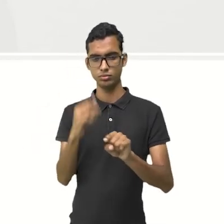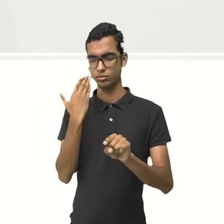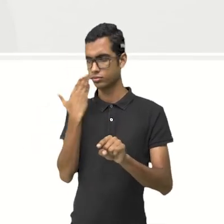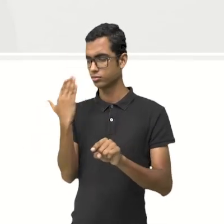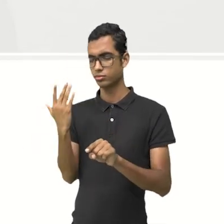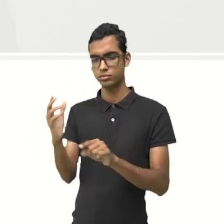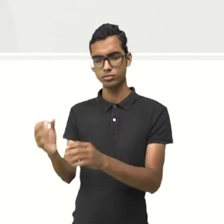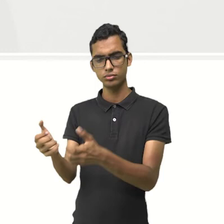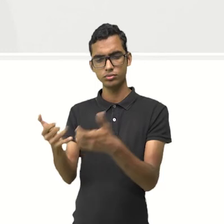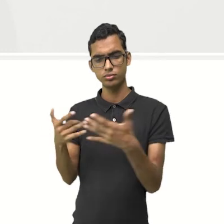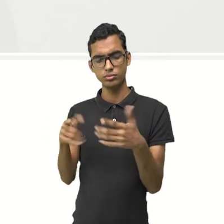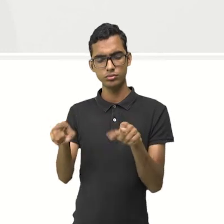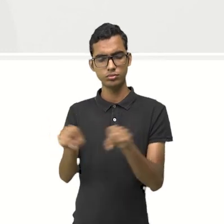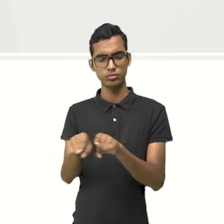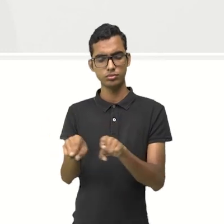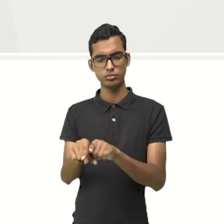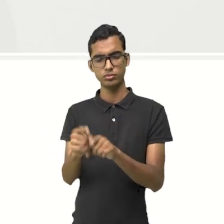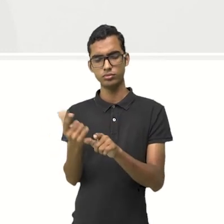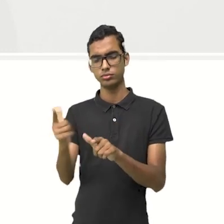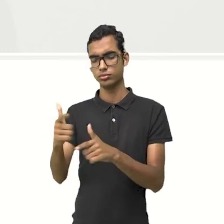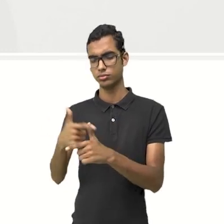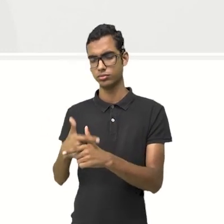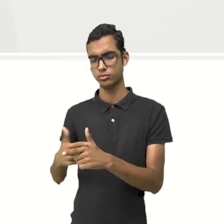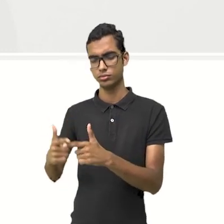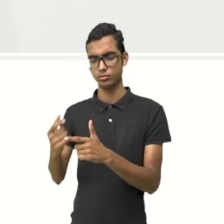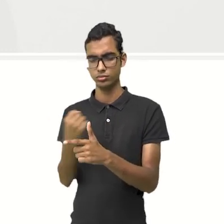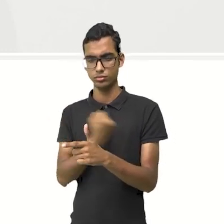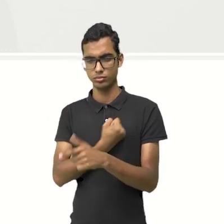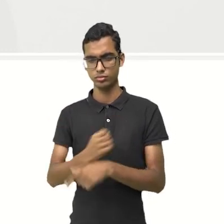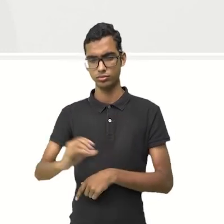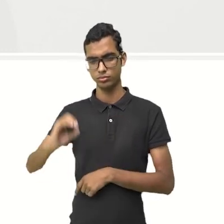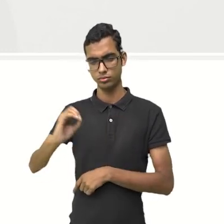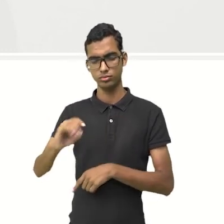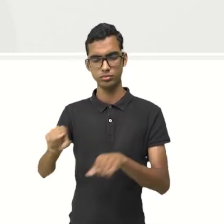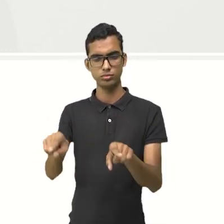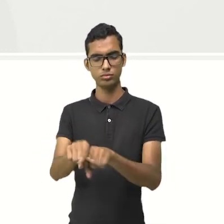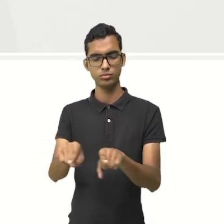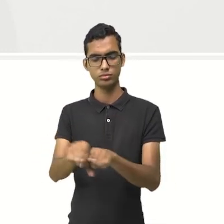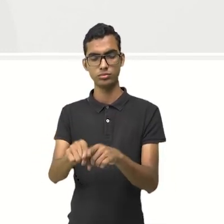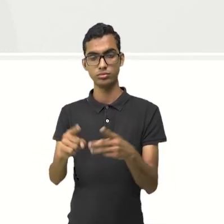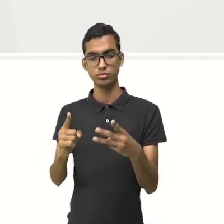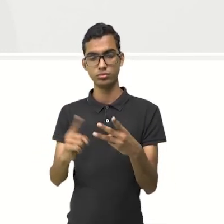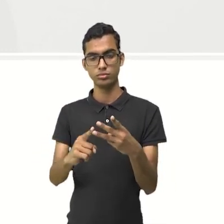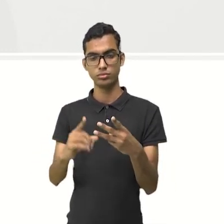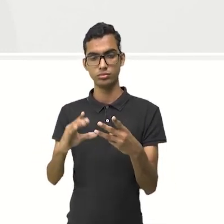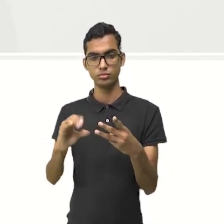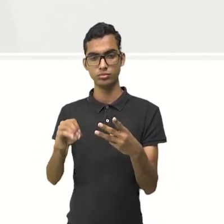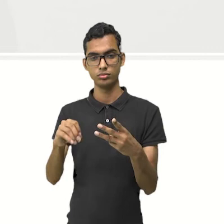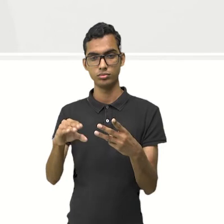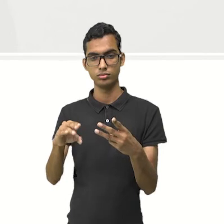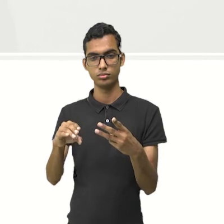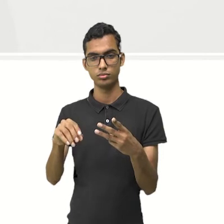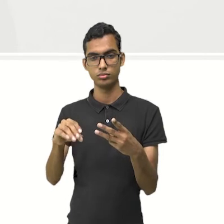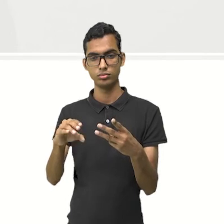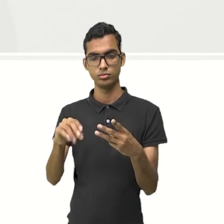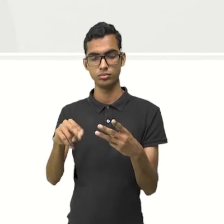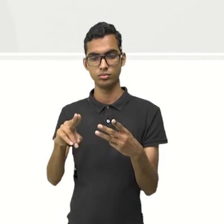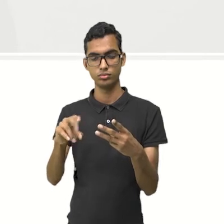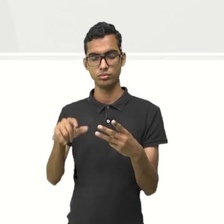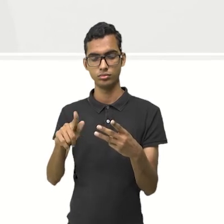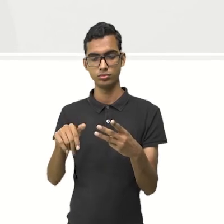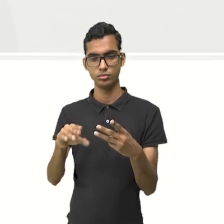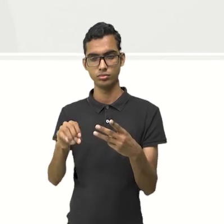Ele me diz que o resto da divisão é zero e que o quociente, pessoal, ele é 4,